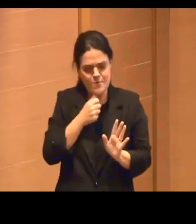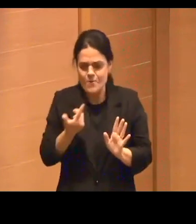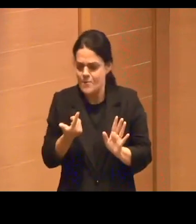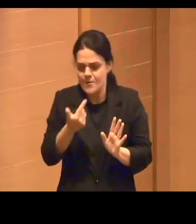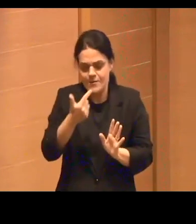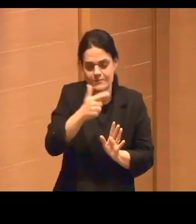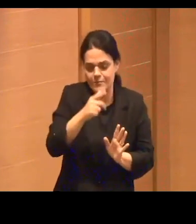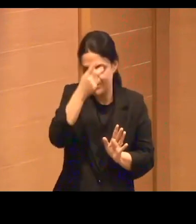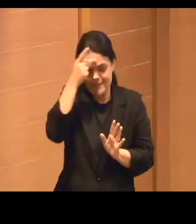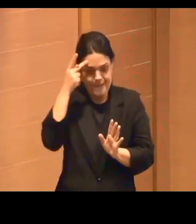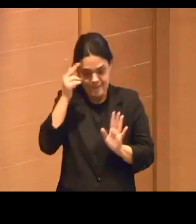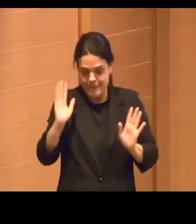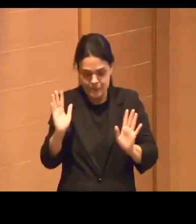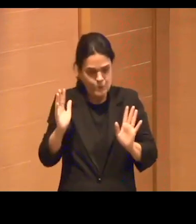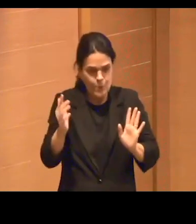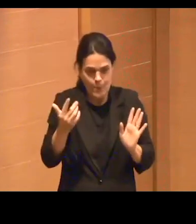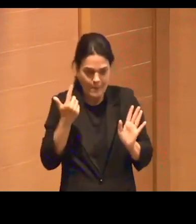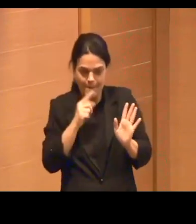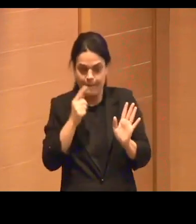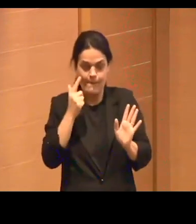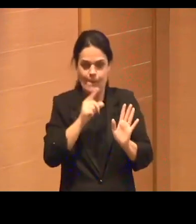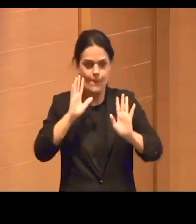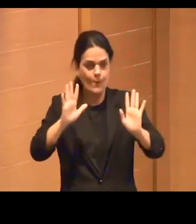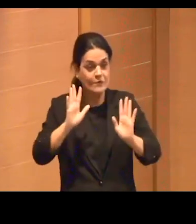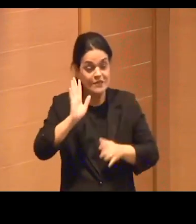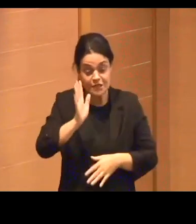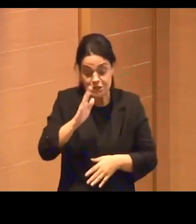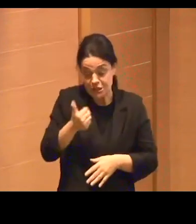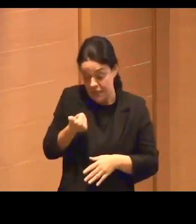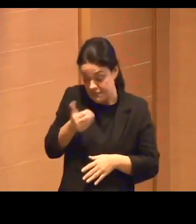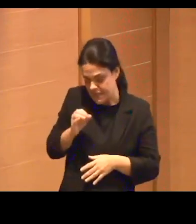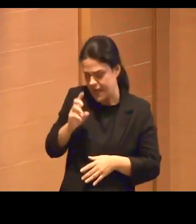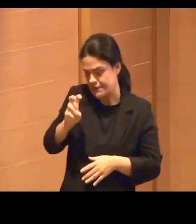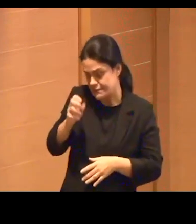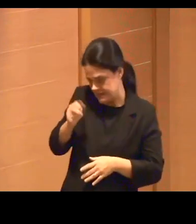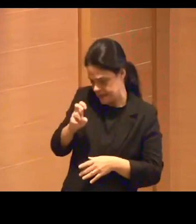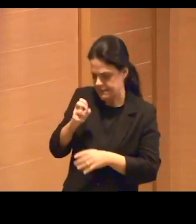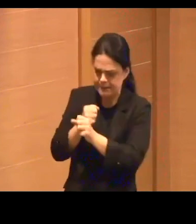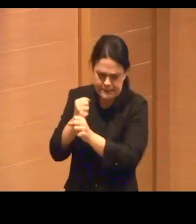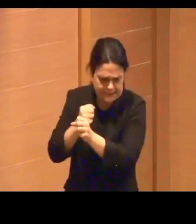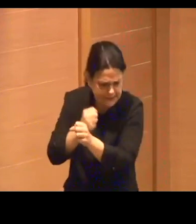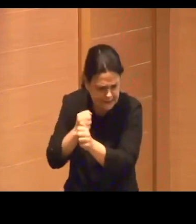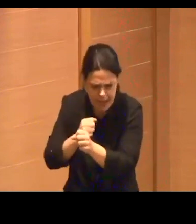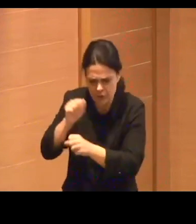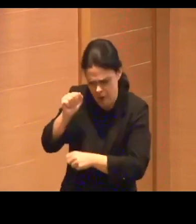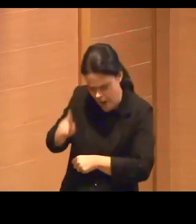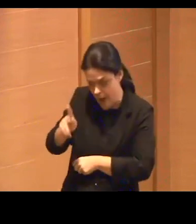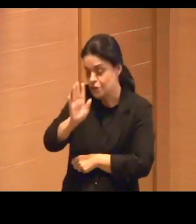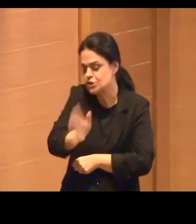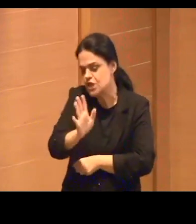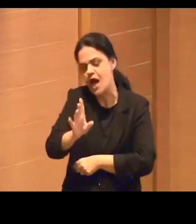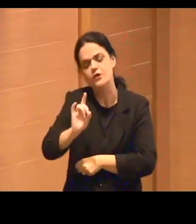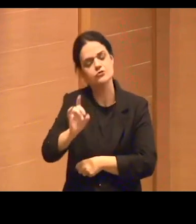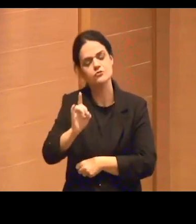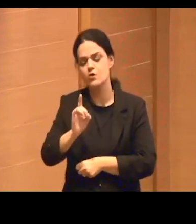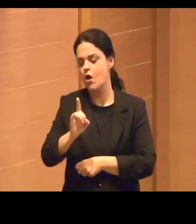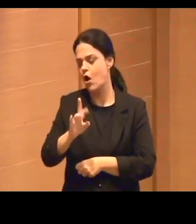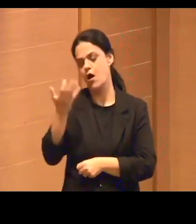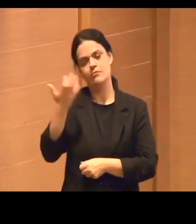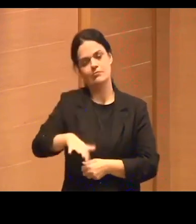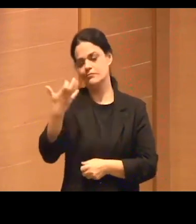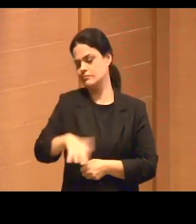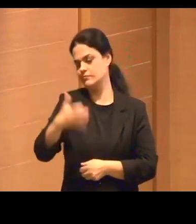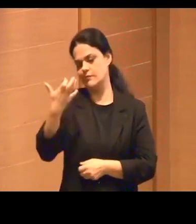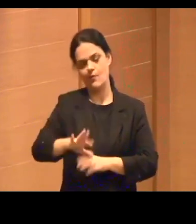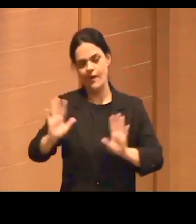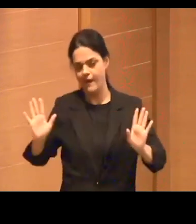que segura o rojão. Porque eu já podia ter há 10, 15 anos aposentado, e eu não largo do osso. Então, não sei nem se estão ainda na